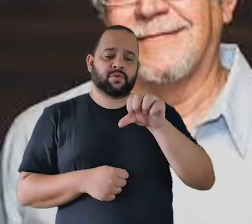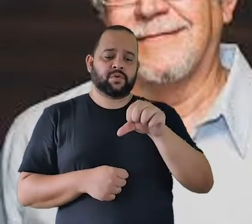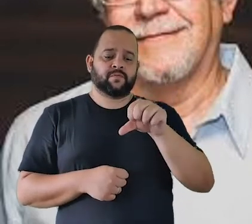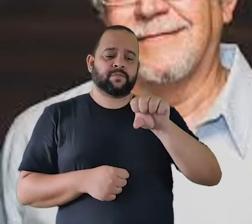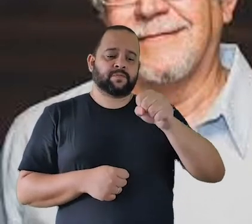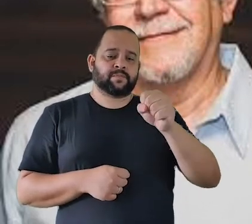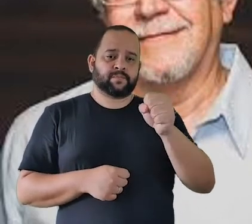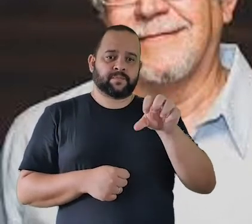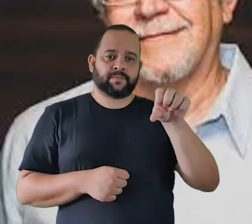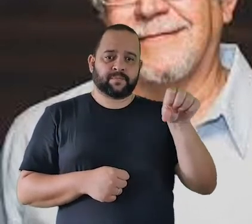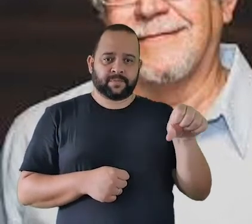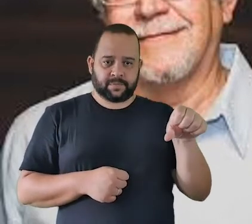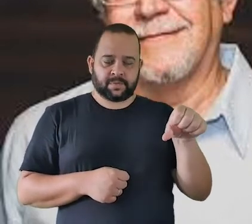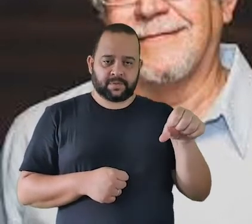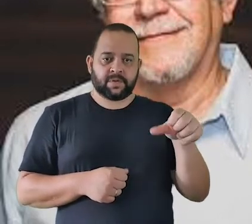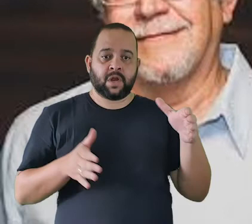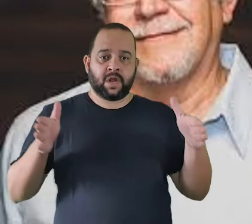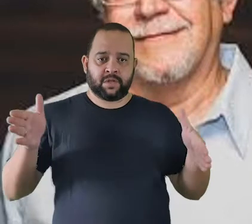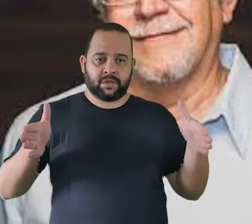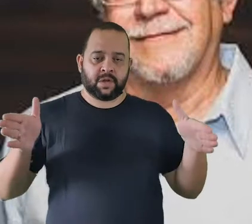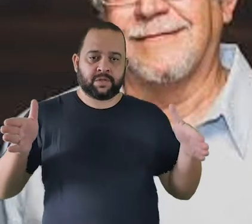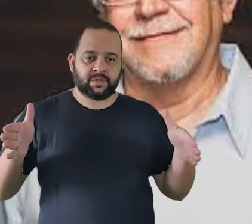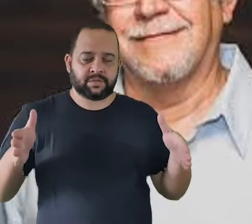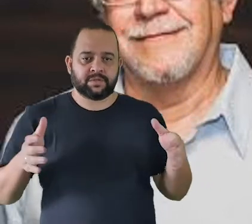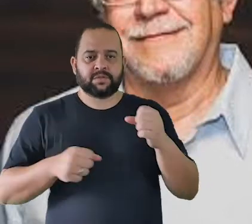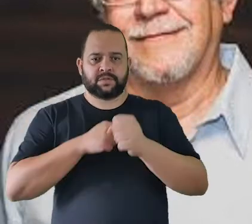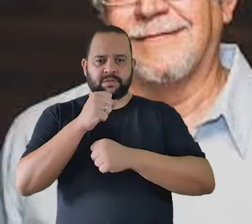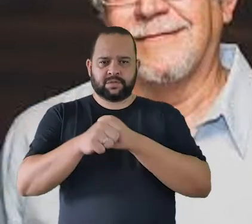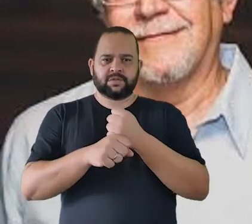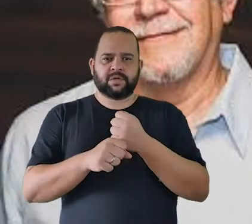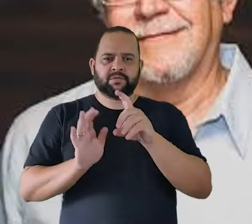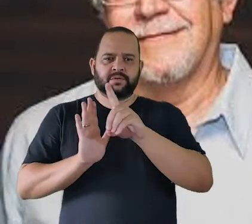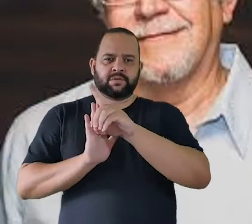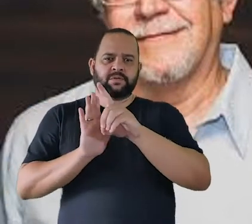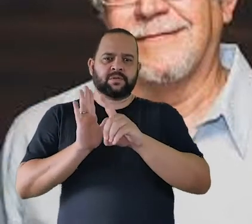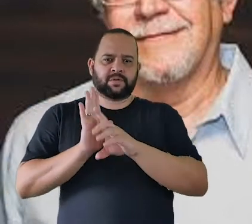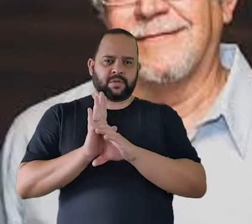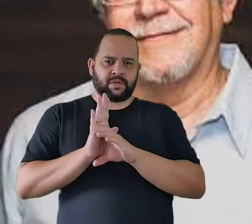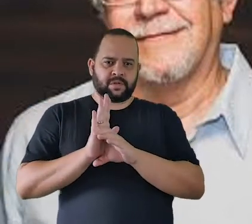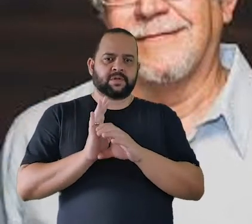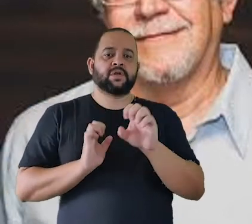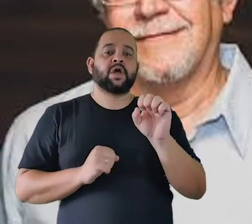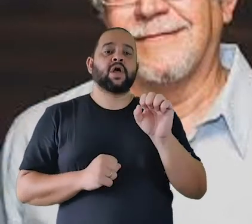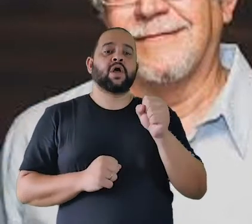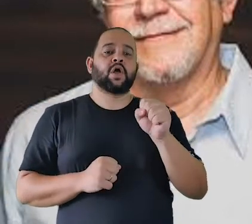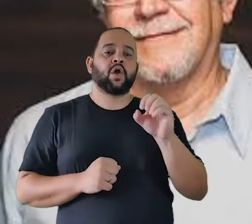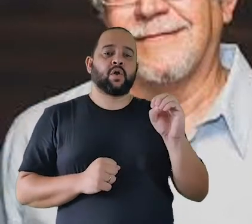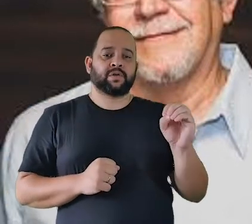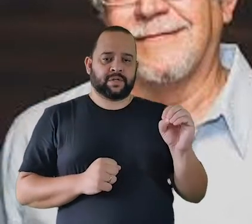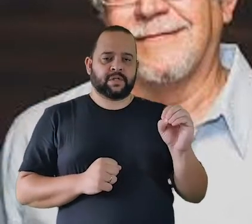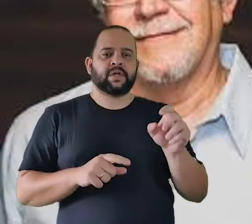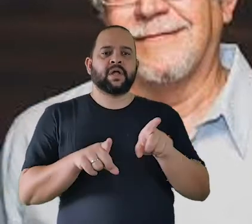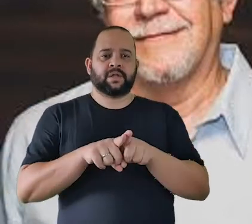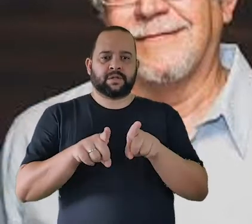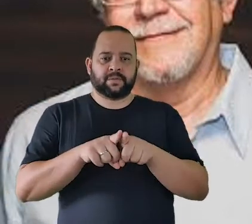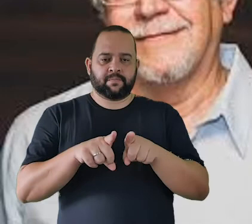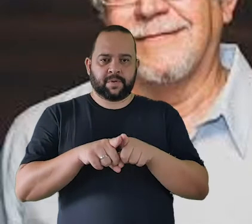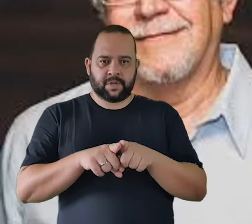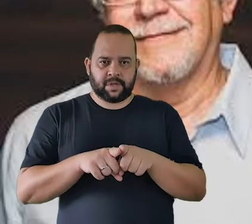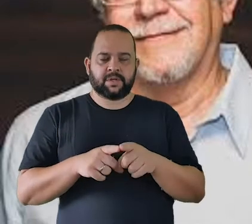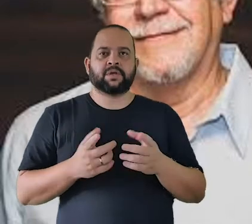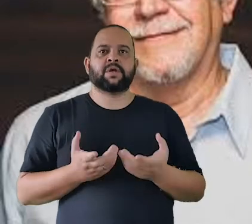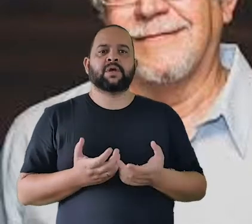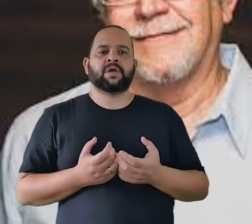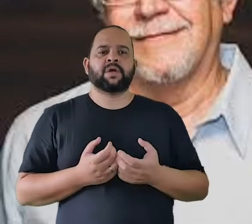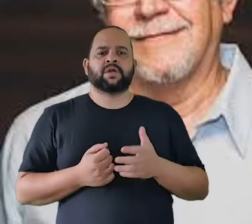dentro desse período durante esse período que ele volta durante a década de 80 ele também começou